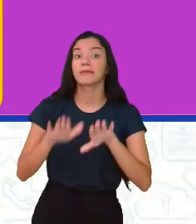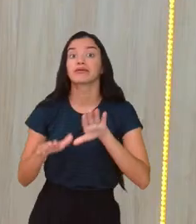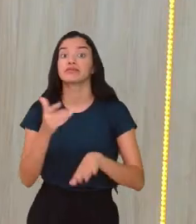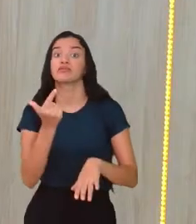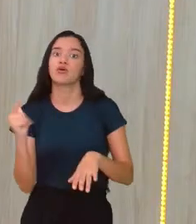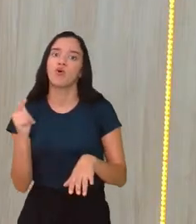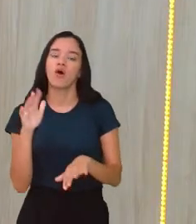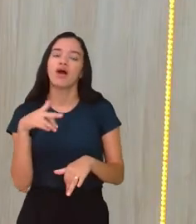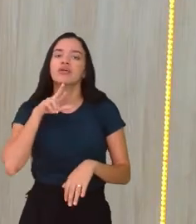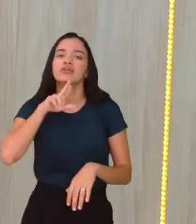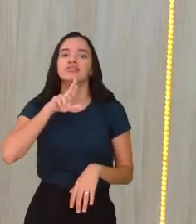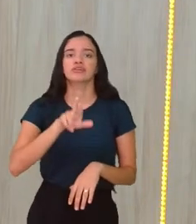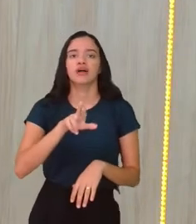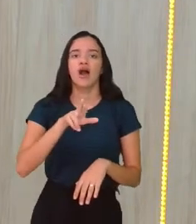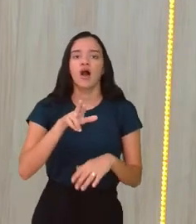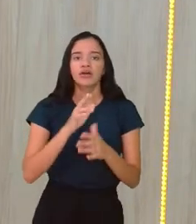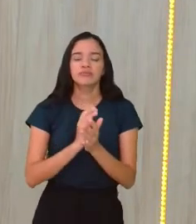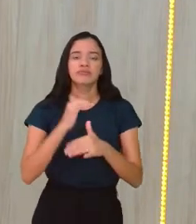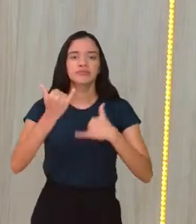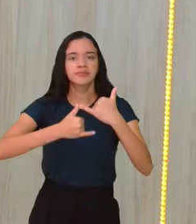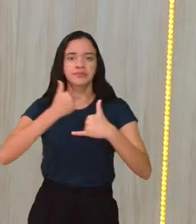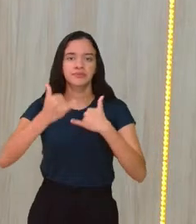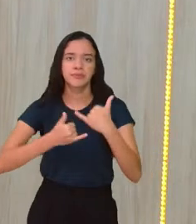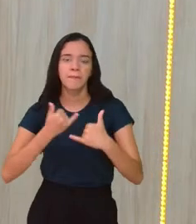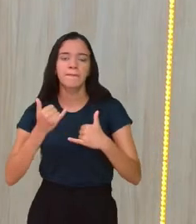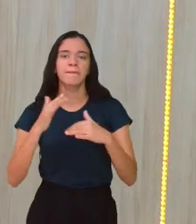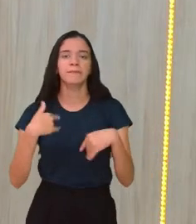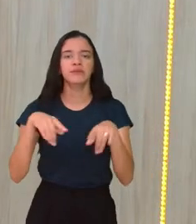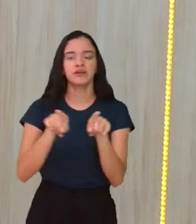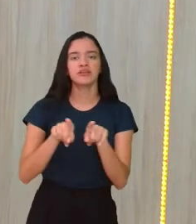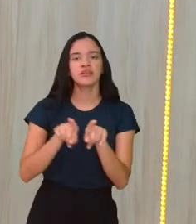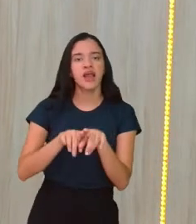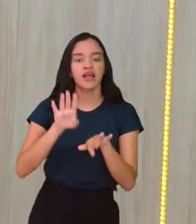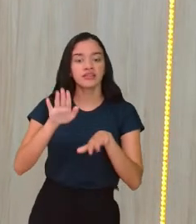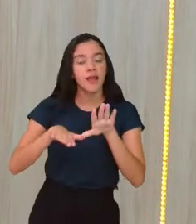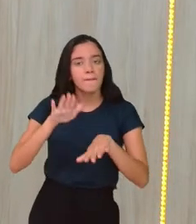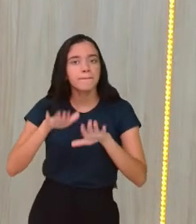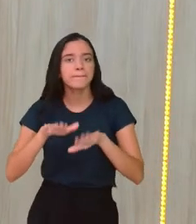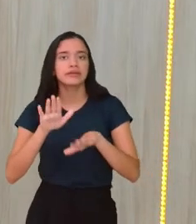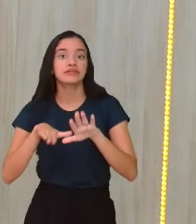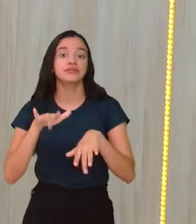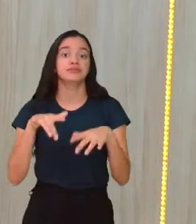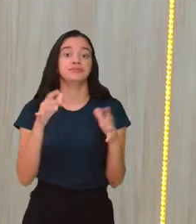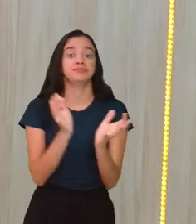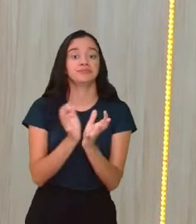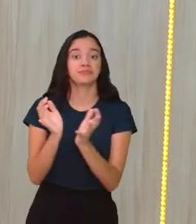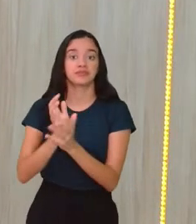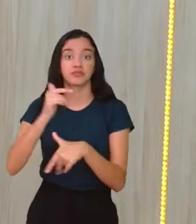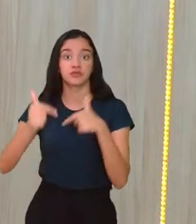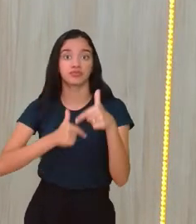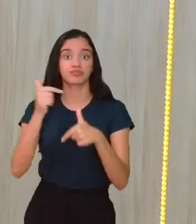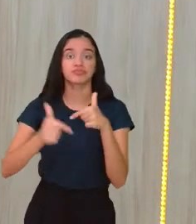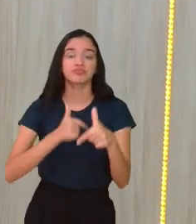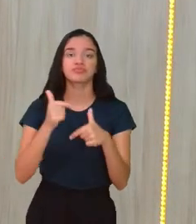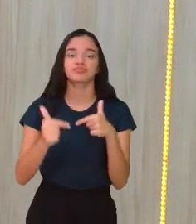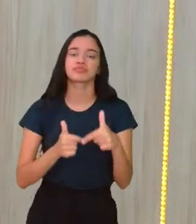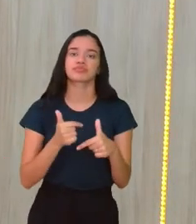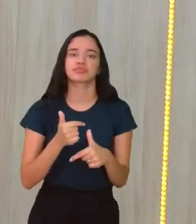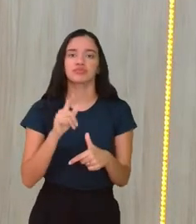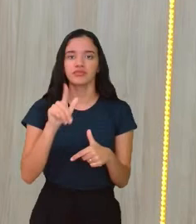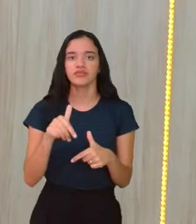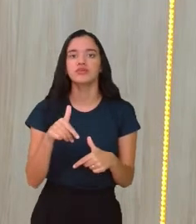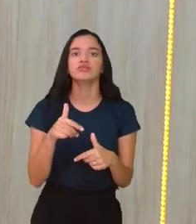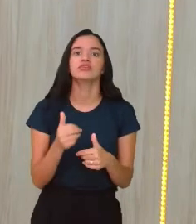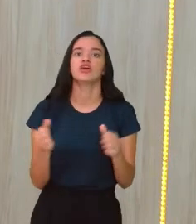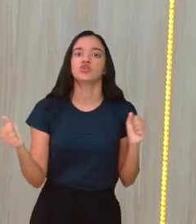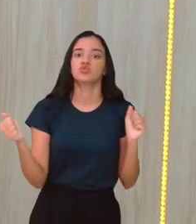outro, né? O resultado do jogo, da partida, vai depender de um trabalho coletivo. Então, do mesmo jeito,